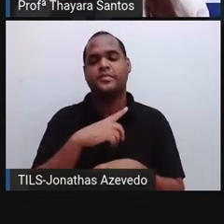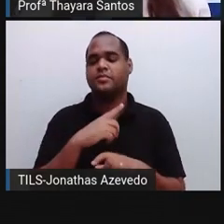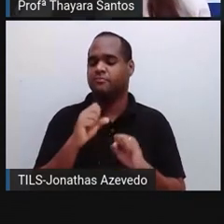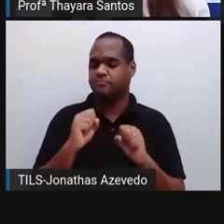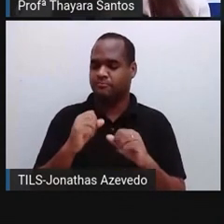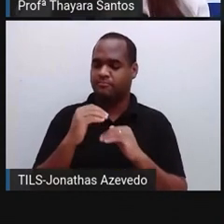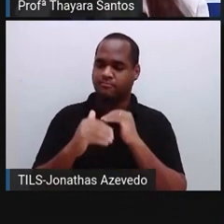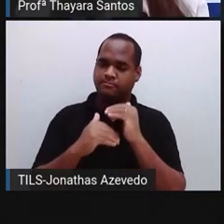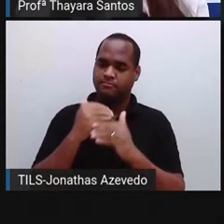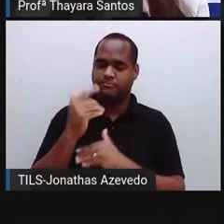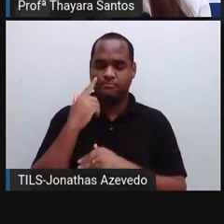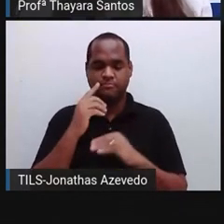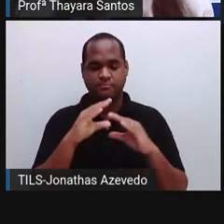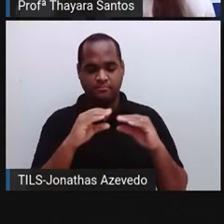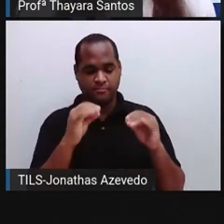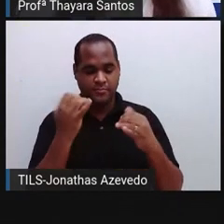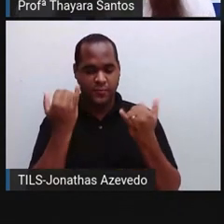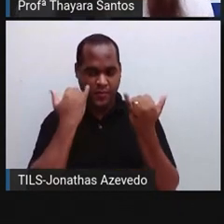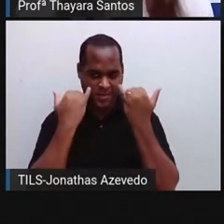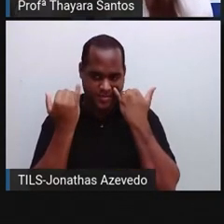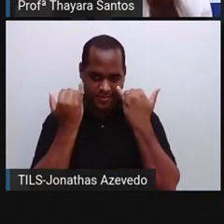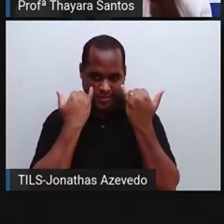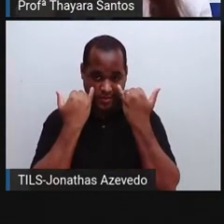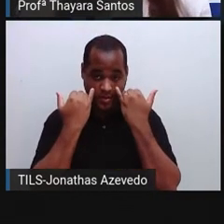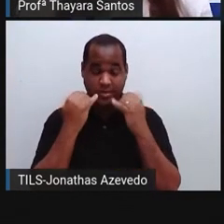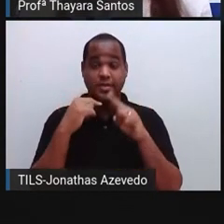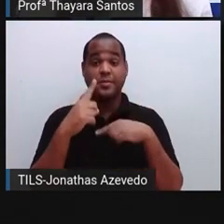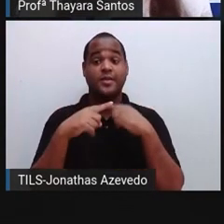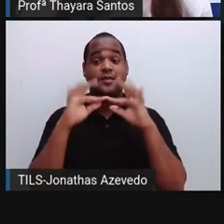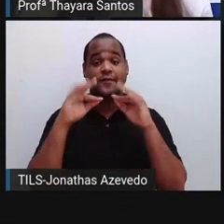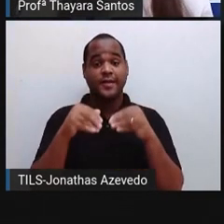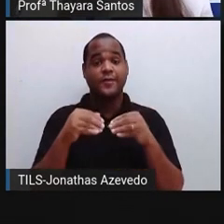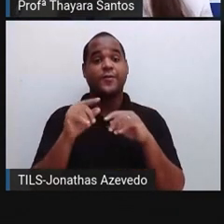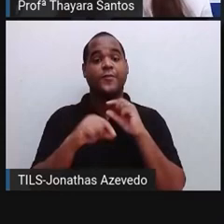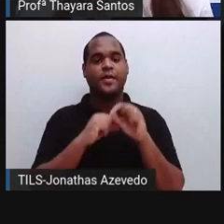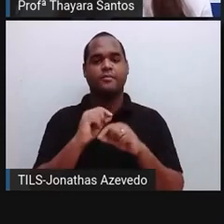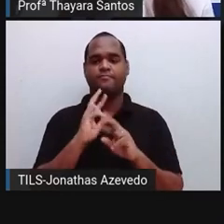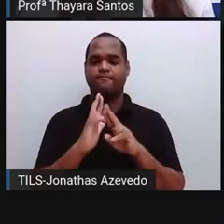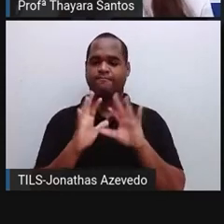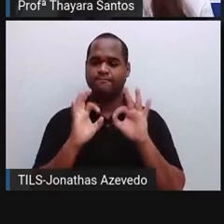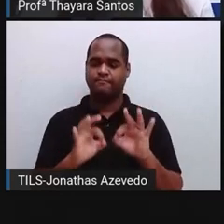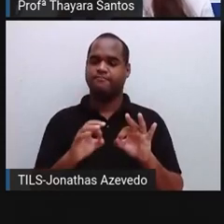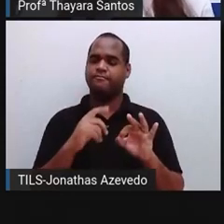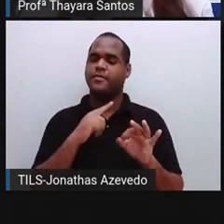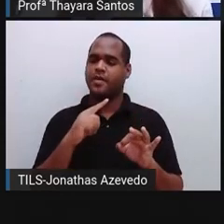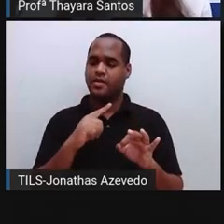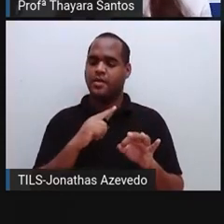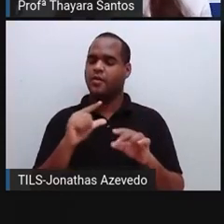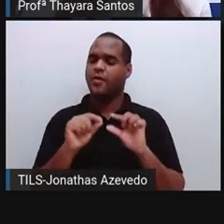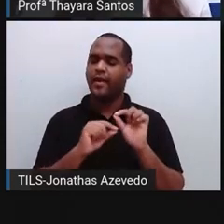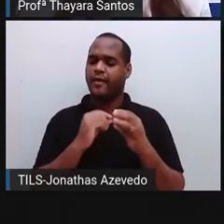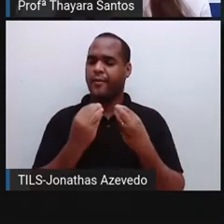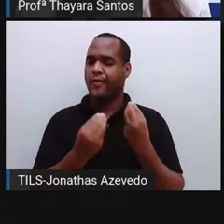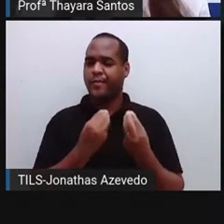processa essas informações e, por último, ele executa alguma ação para resolver aquela situação.